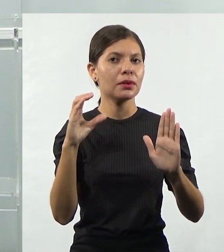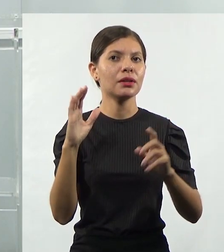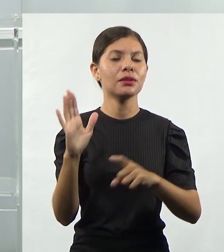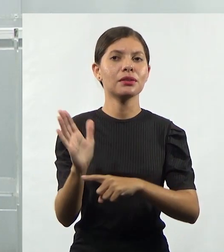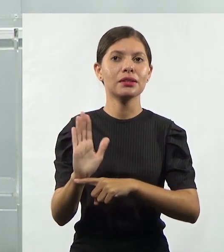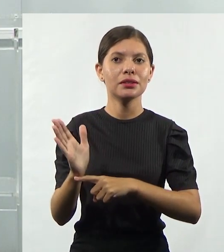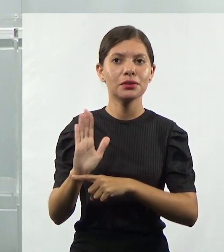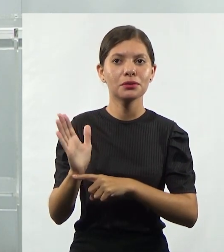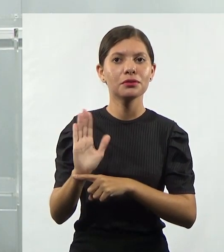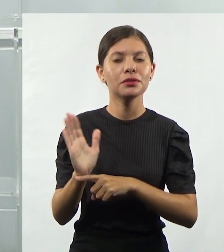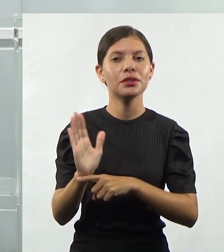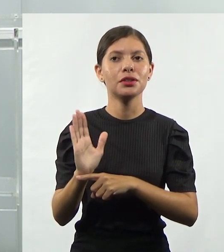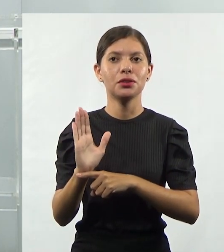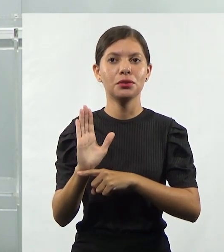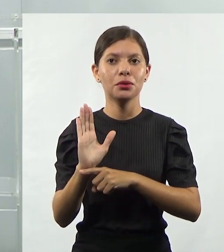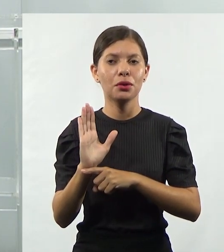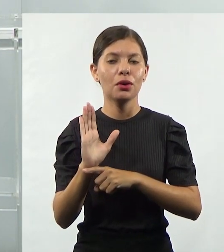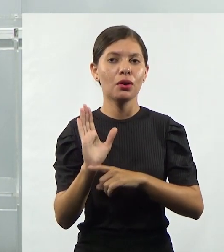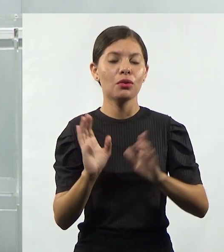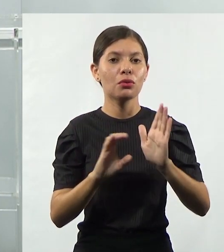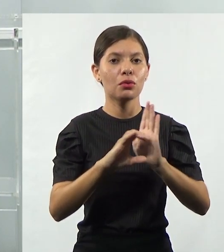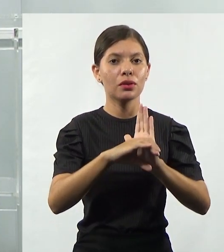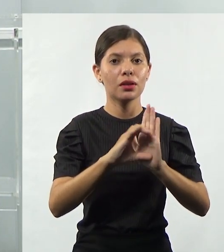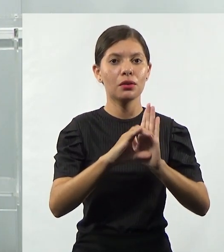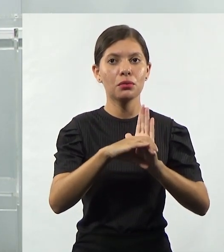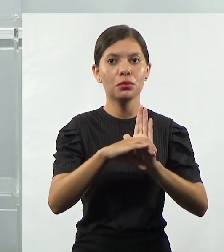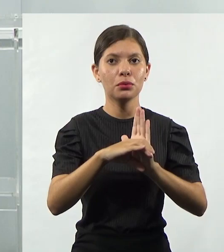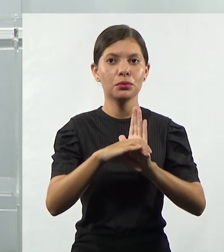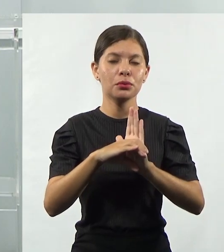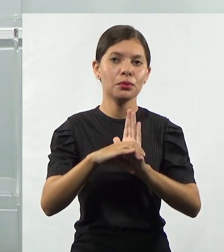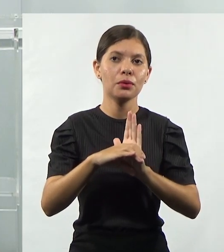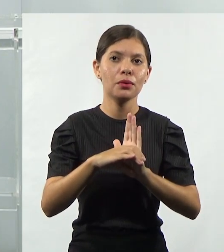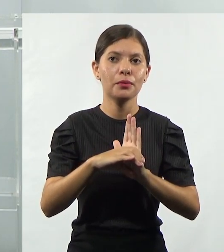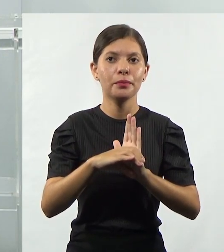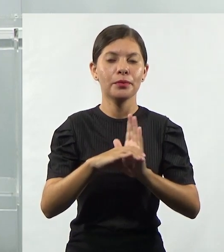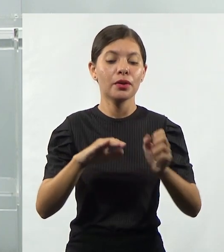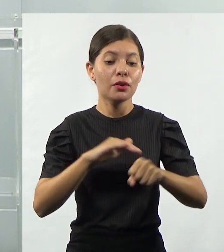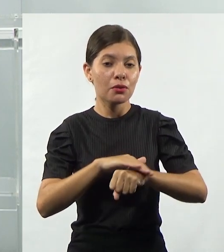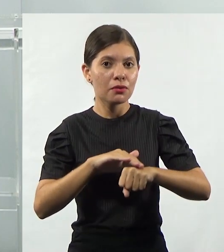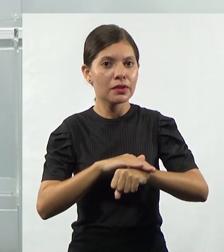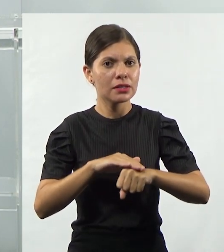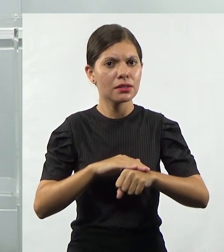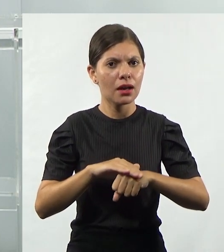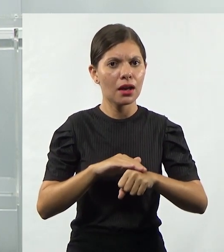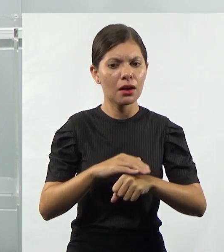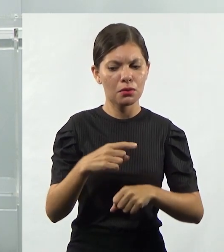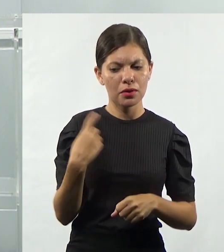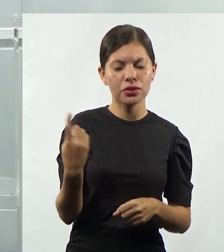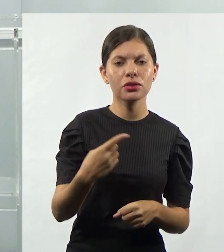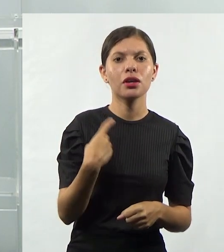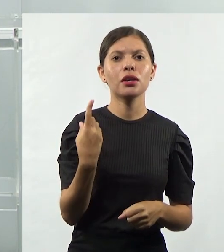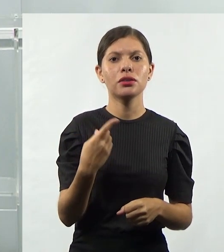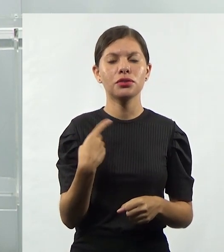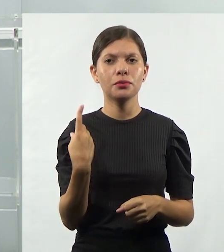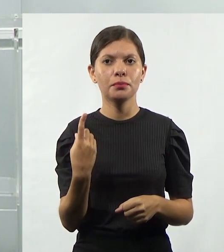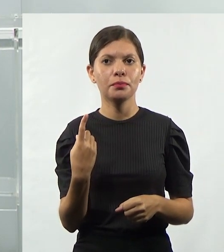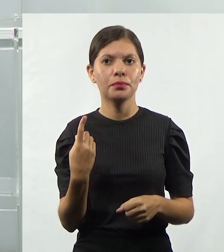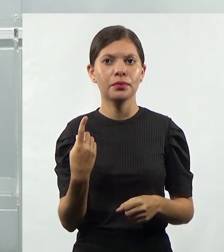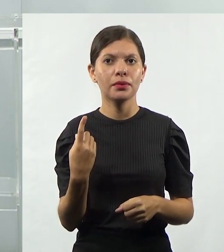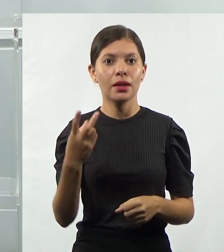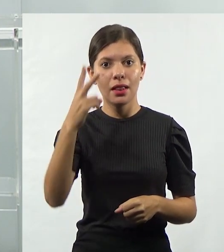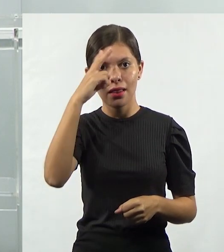assistir o vídeo com todos os conteúdos e entrar em contato com a gente quando precisar.